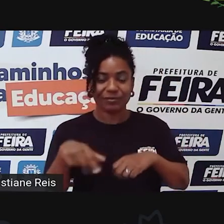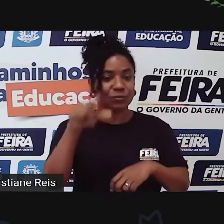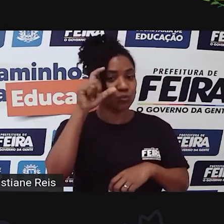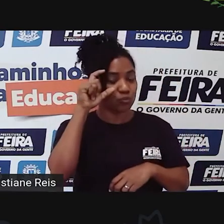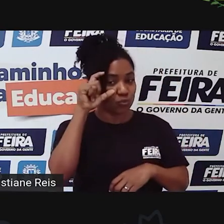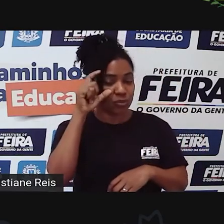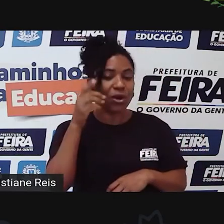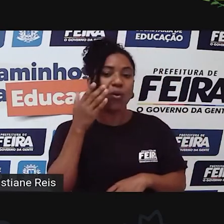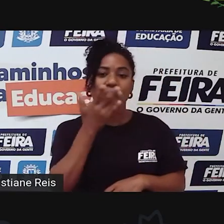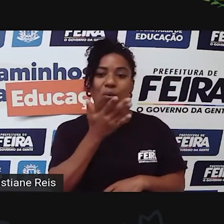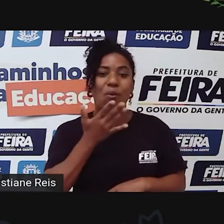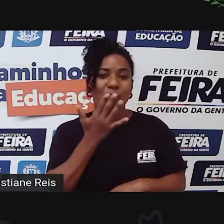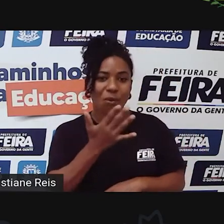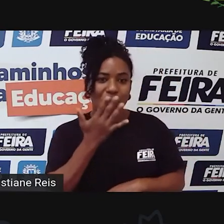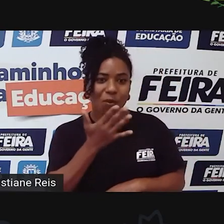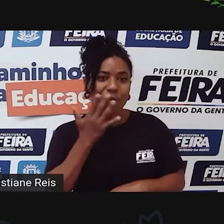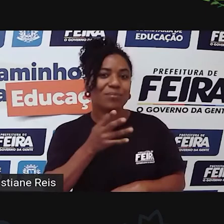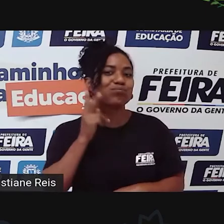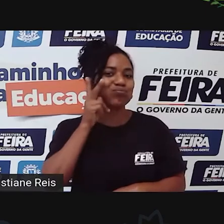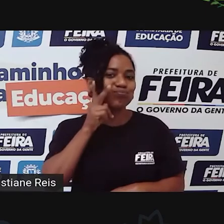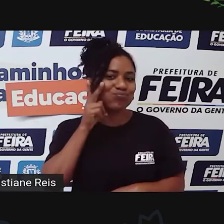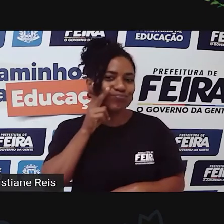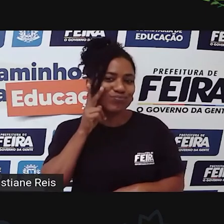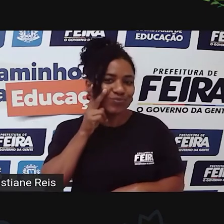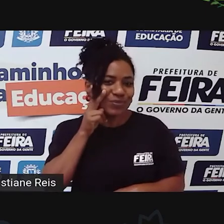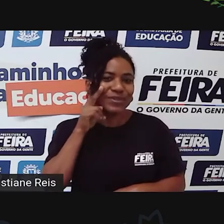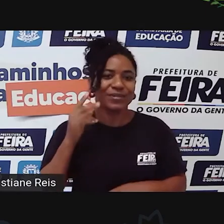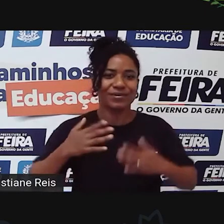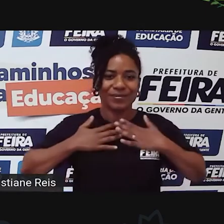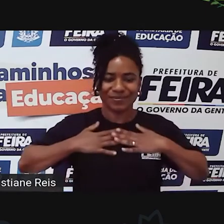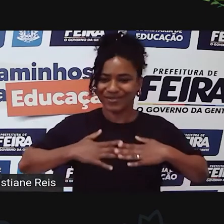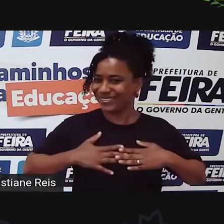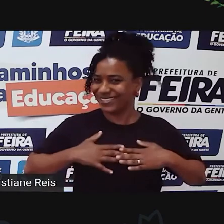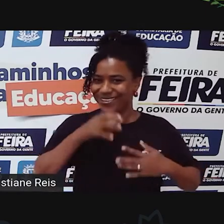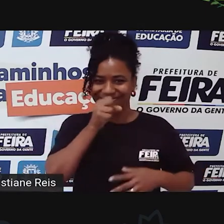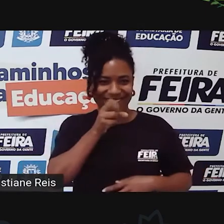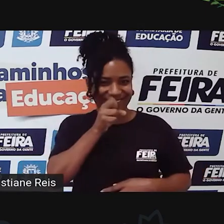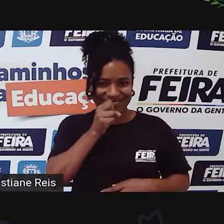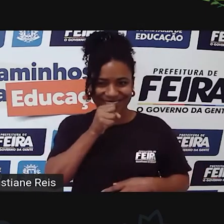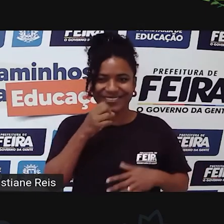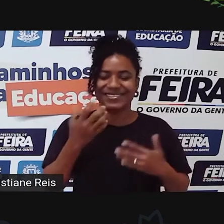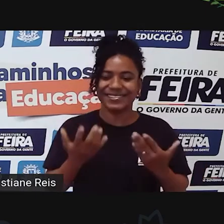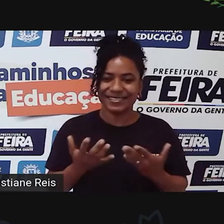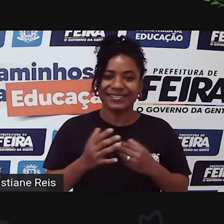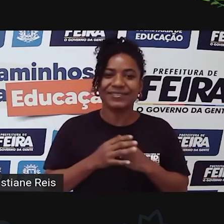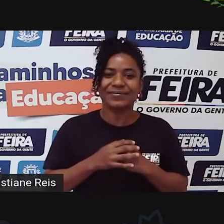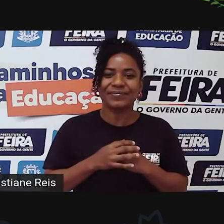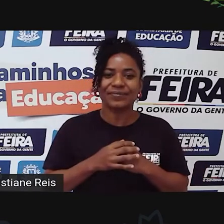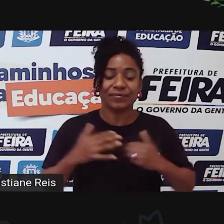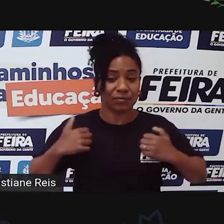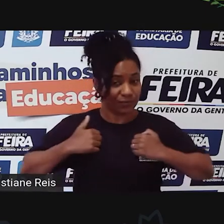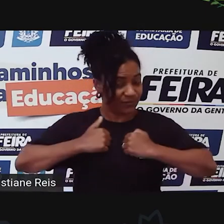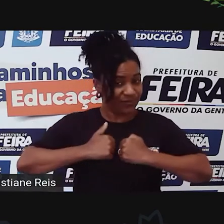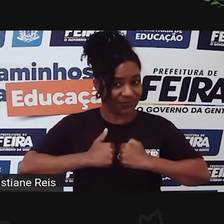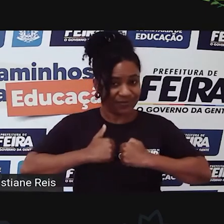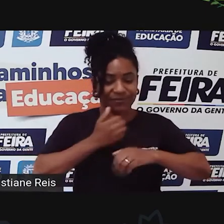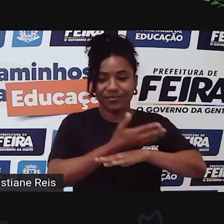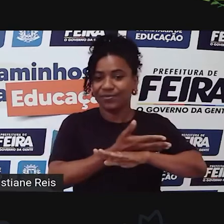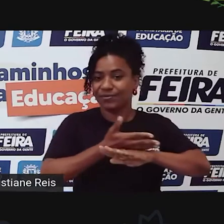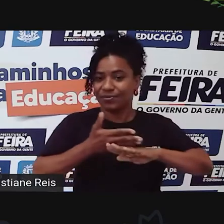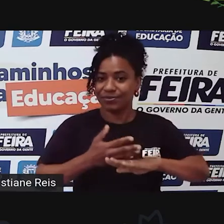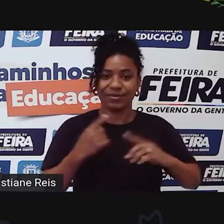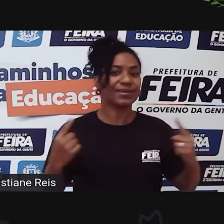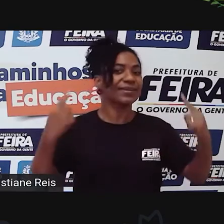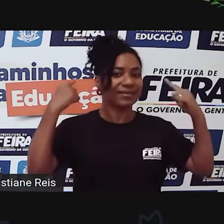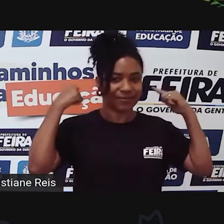vinho, estou usando uma blusa meio laranja, ocre, sei lá, um jaleco branco, atrás de mim